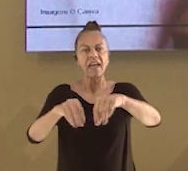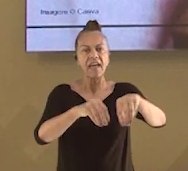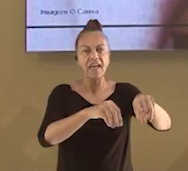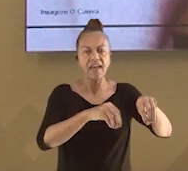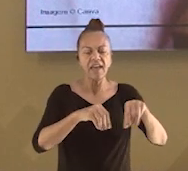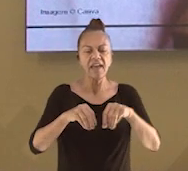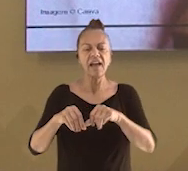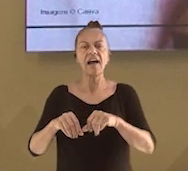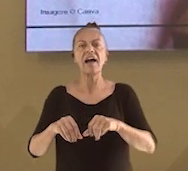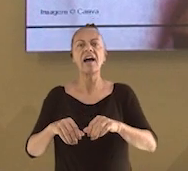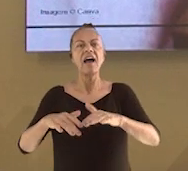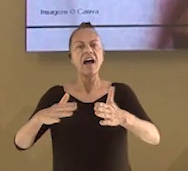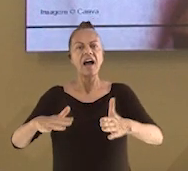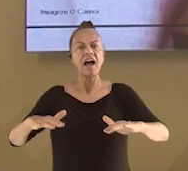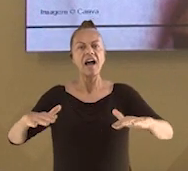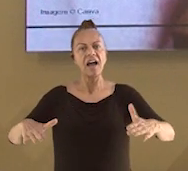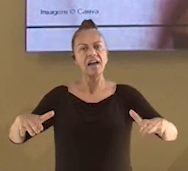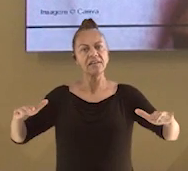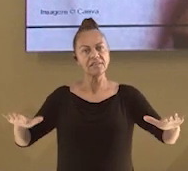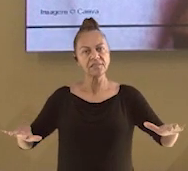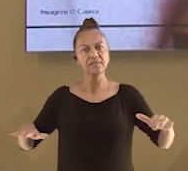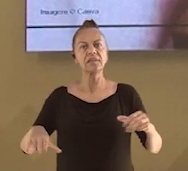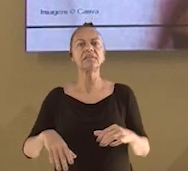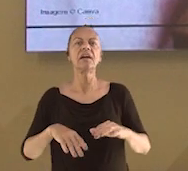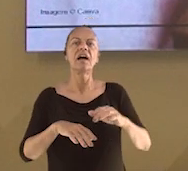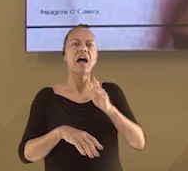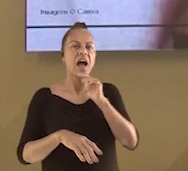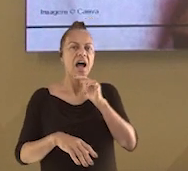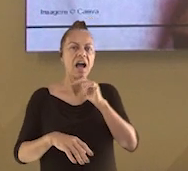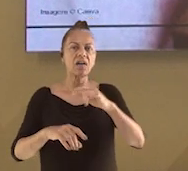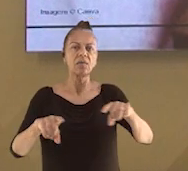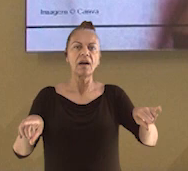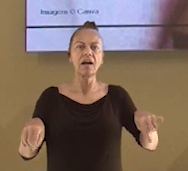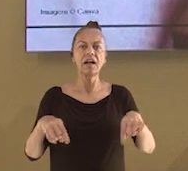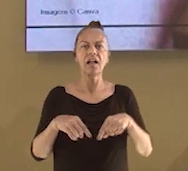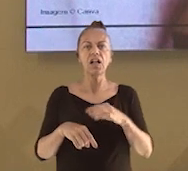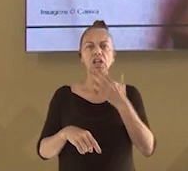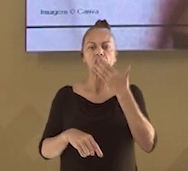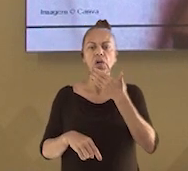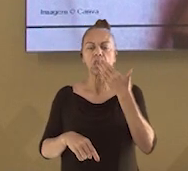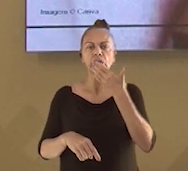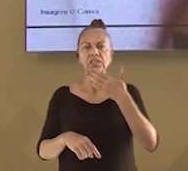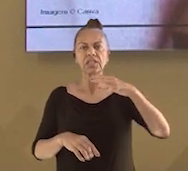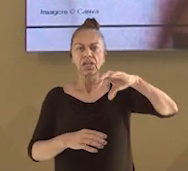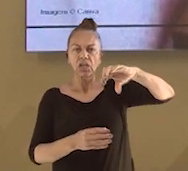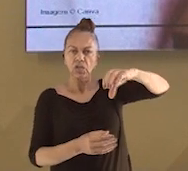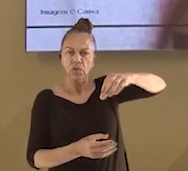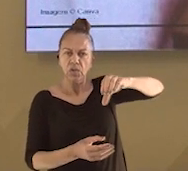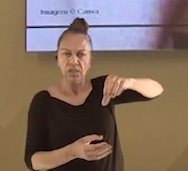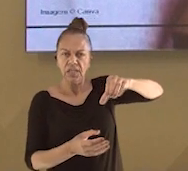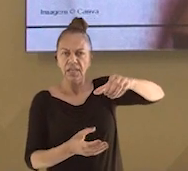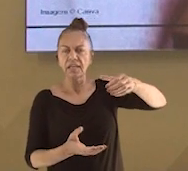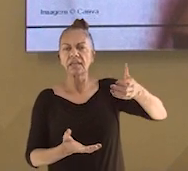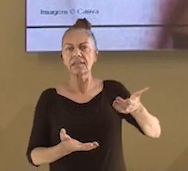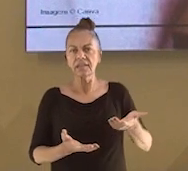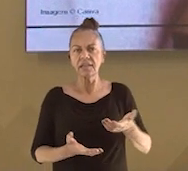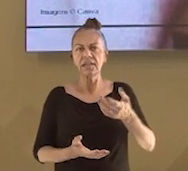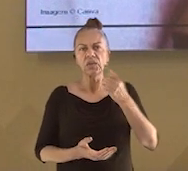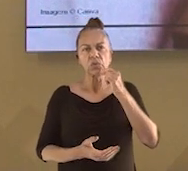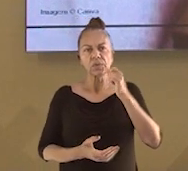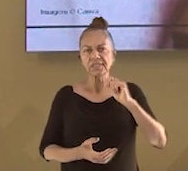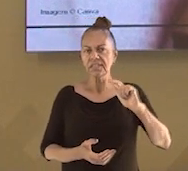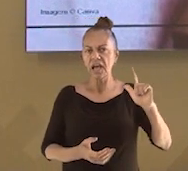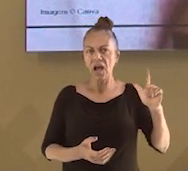ambientes terrestres, marinhos, reservas de água doce, água de torneira e água